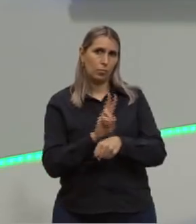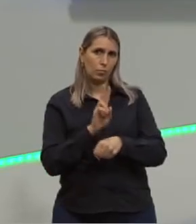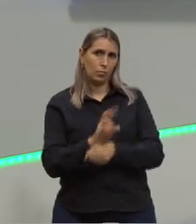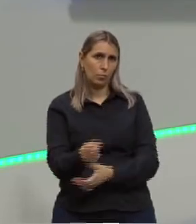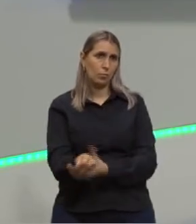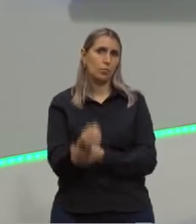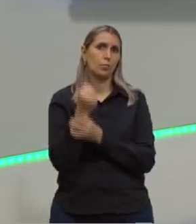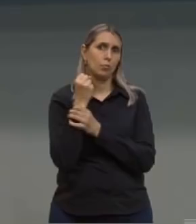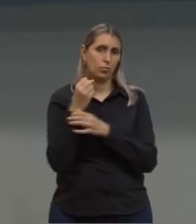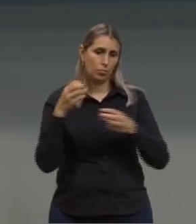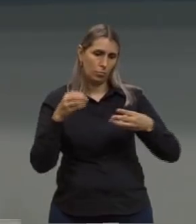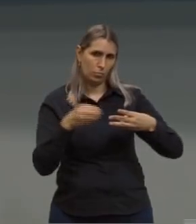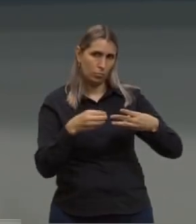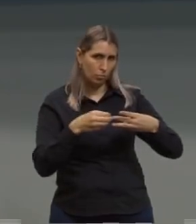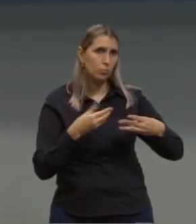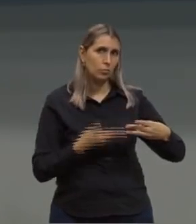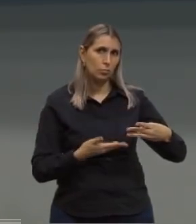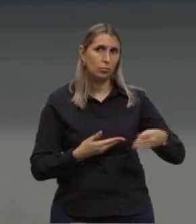não só da célula